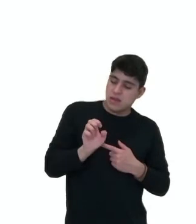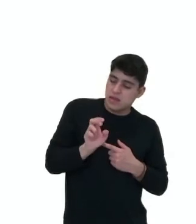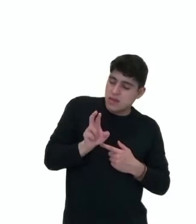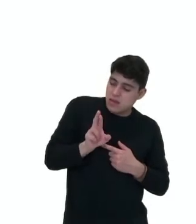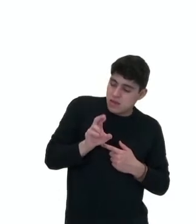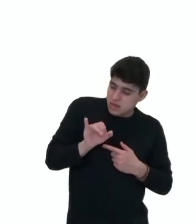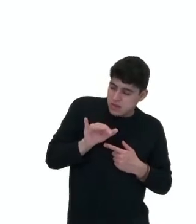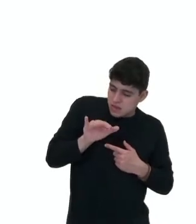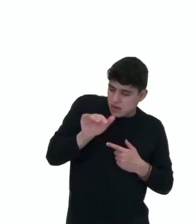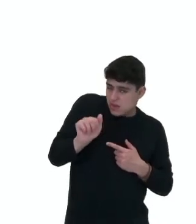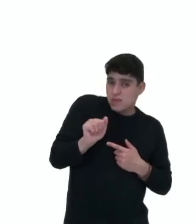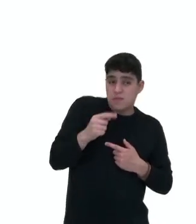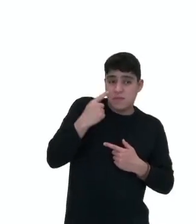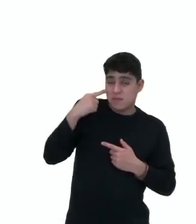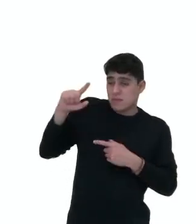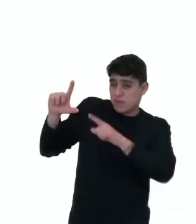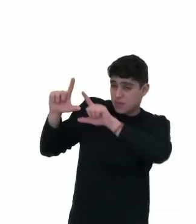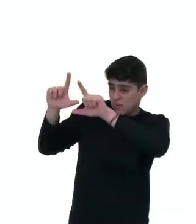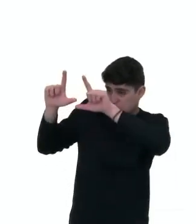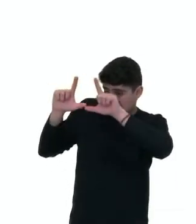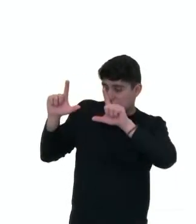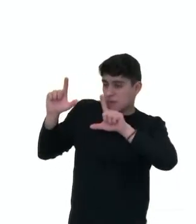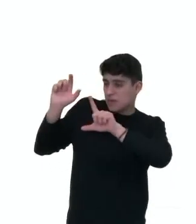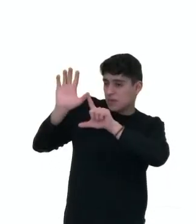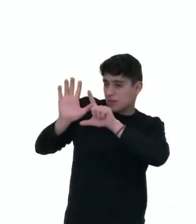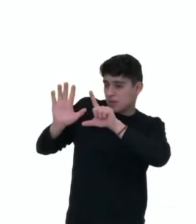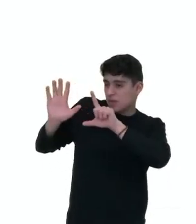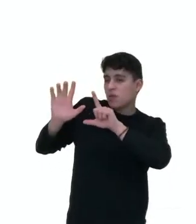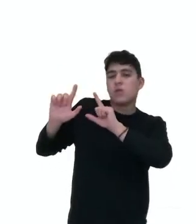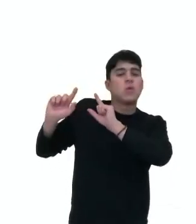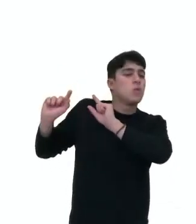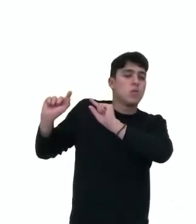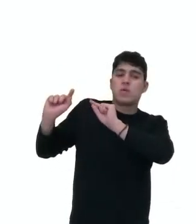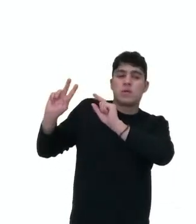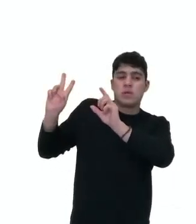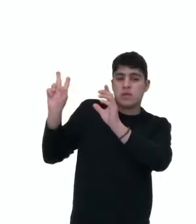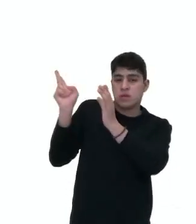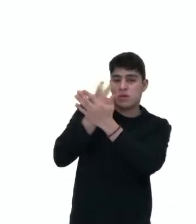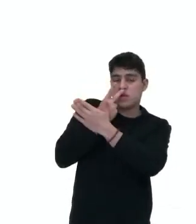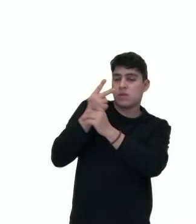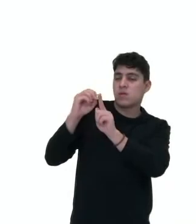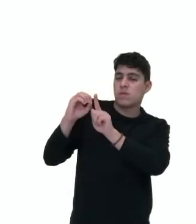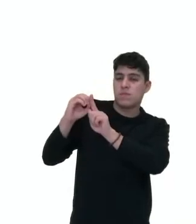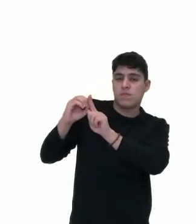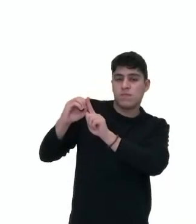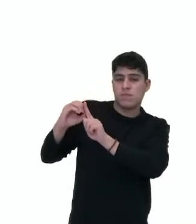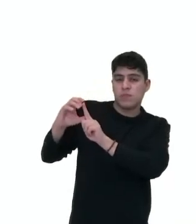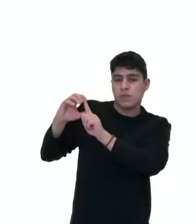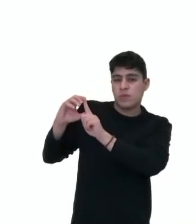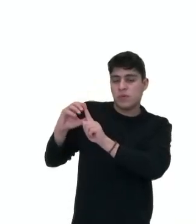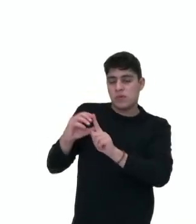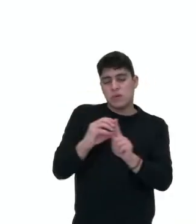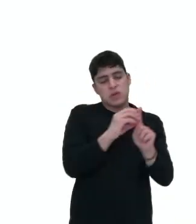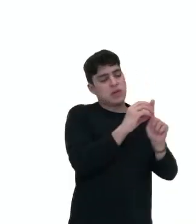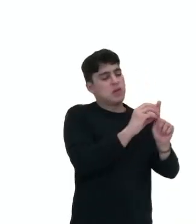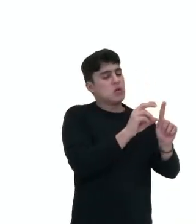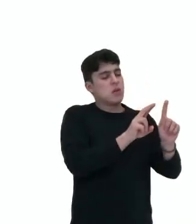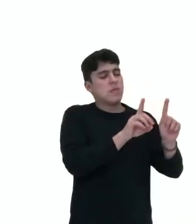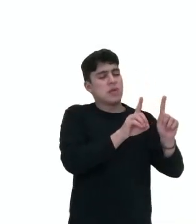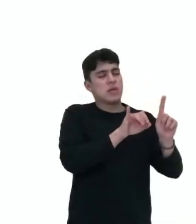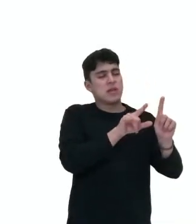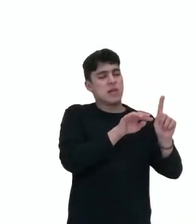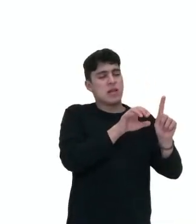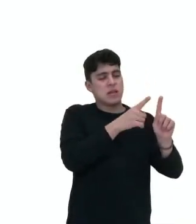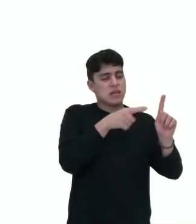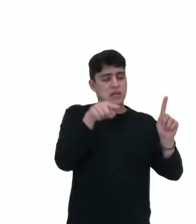olhadinha naquela imagem. Nós temos um vaso. E aconteceu o quê? Uma dilatação. Aquela bolinha. Então,